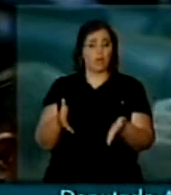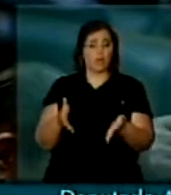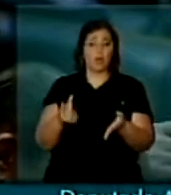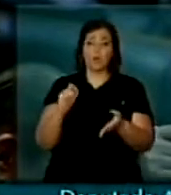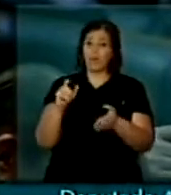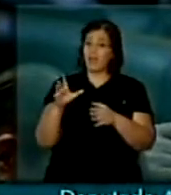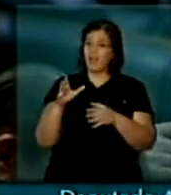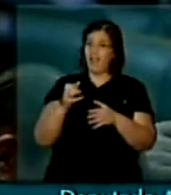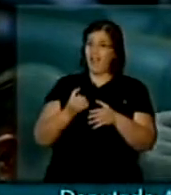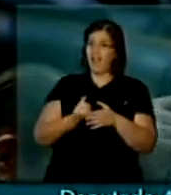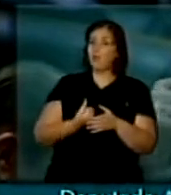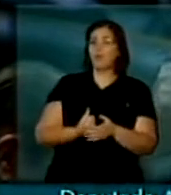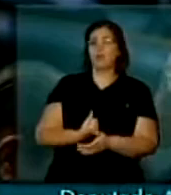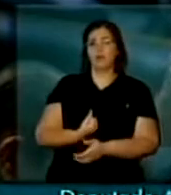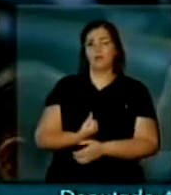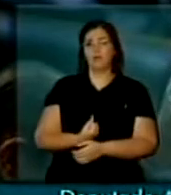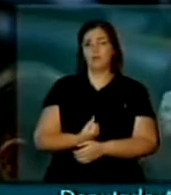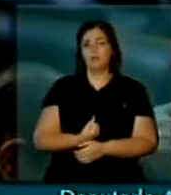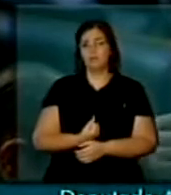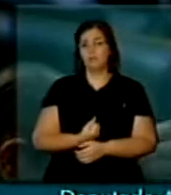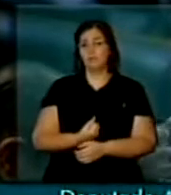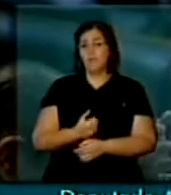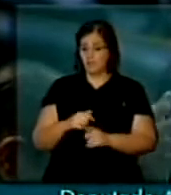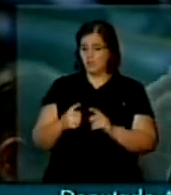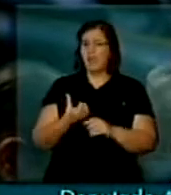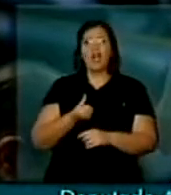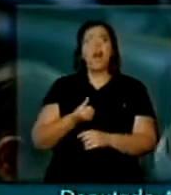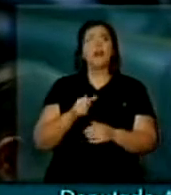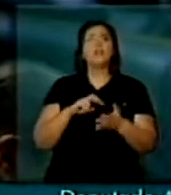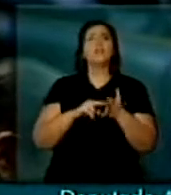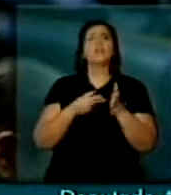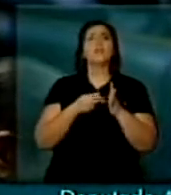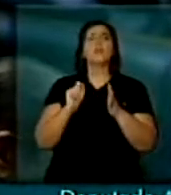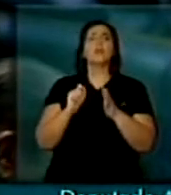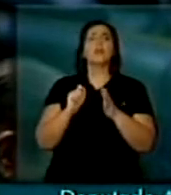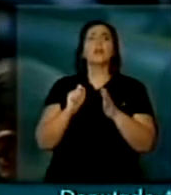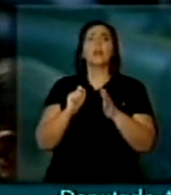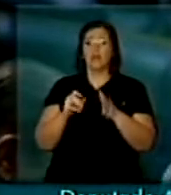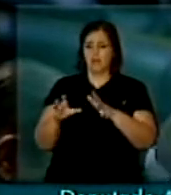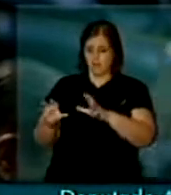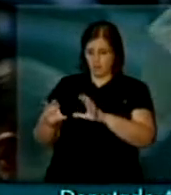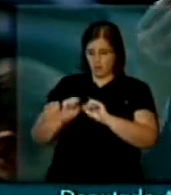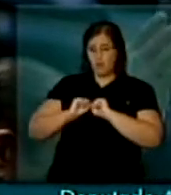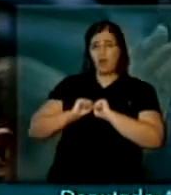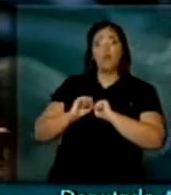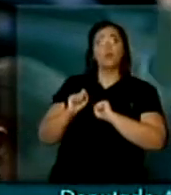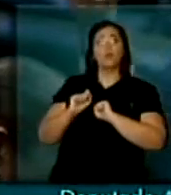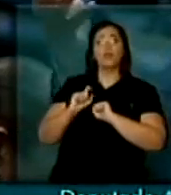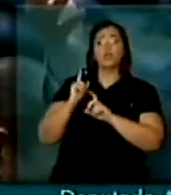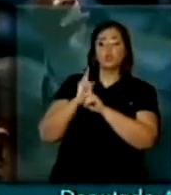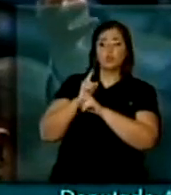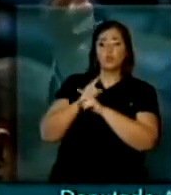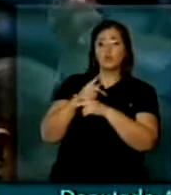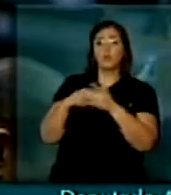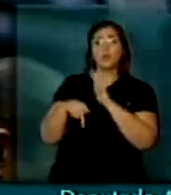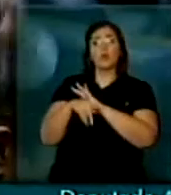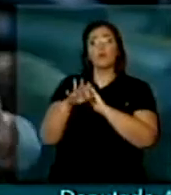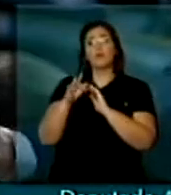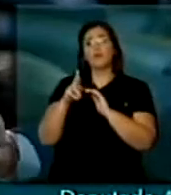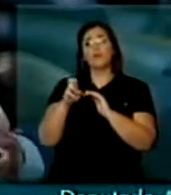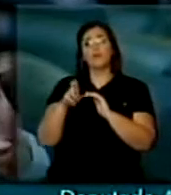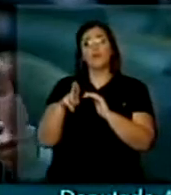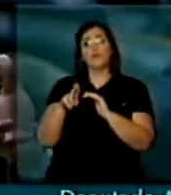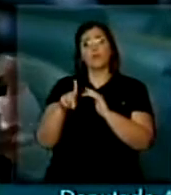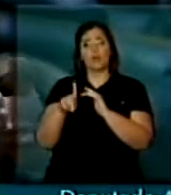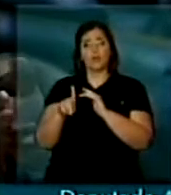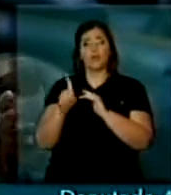acovardar-se significa puxar para si o diagnóstico que Freud foi o primeiro